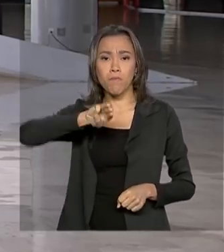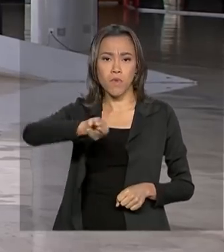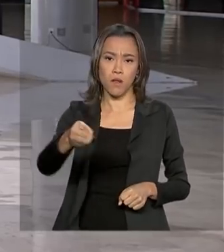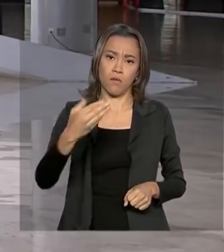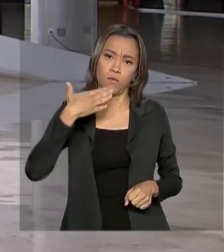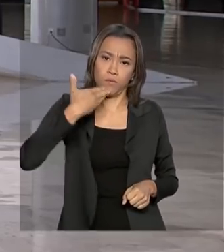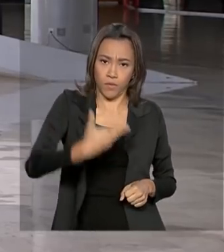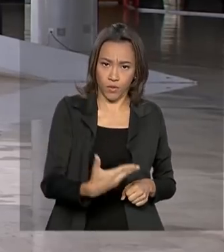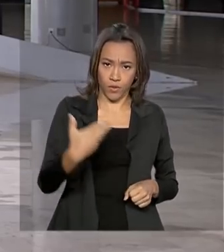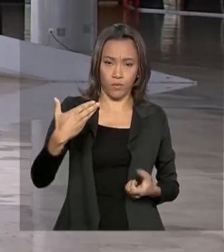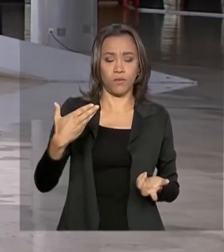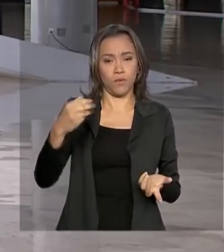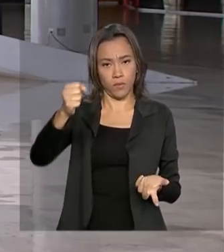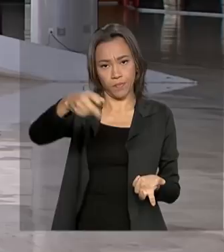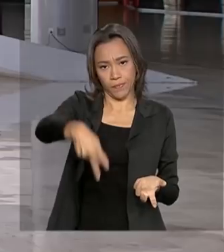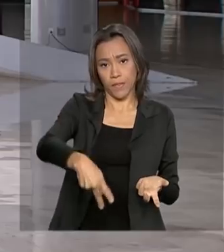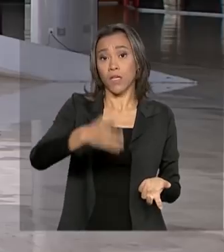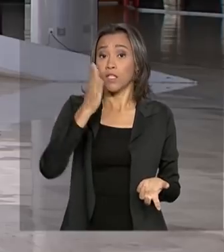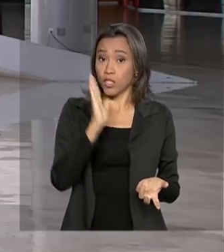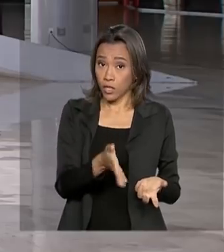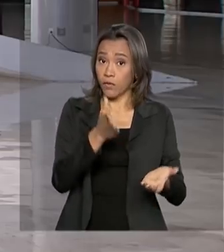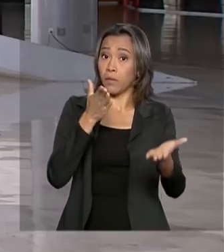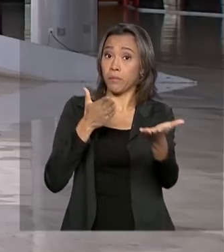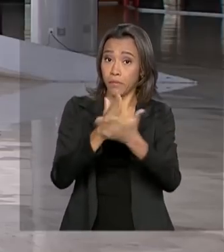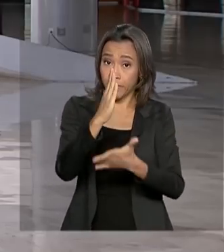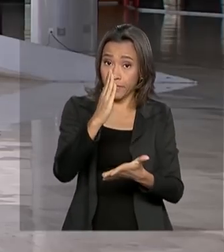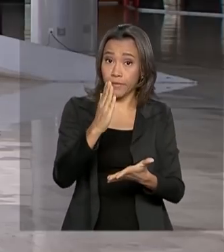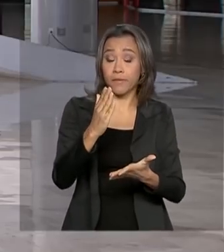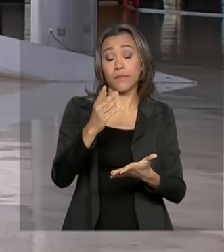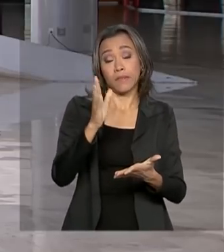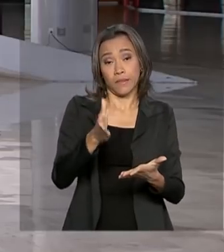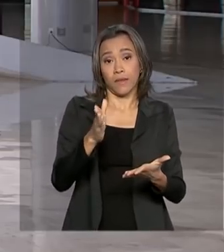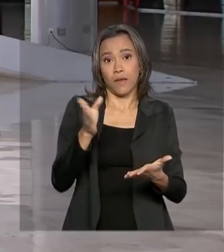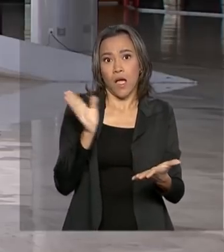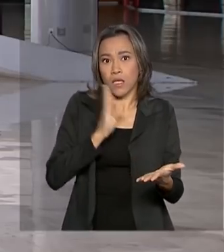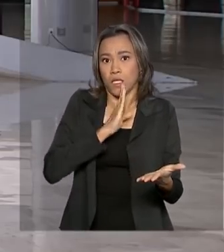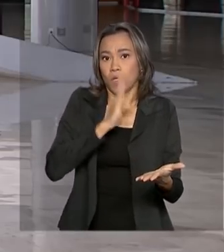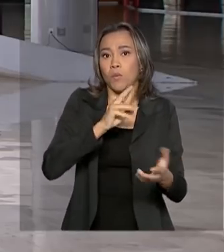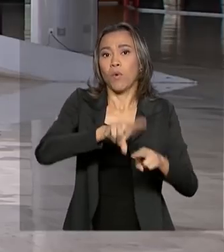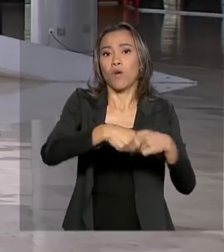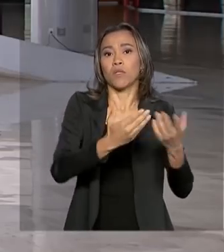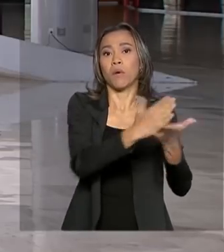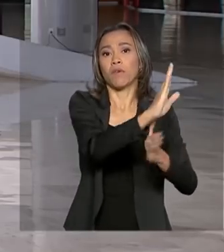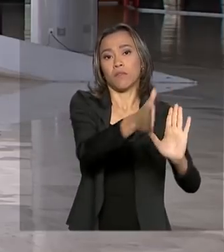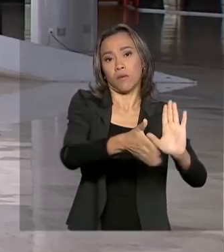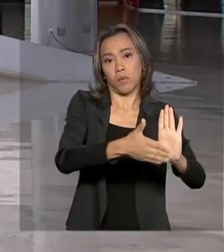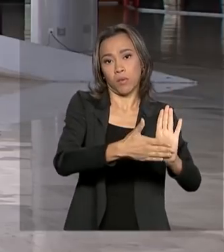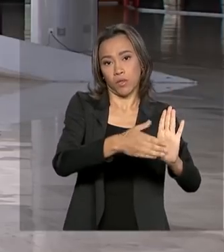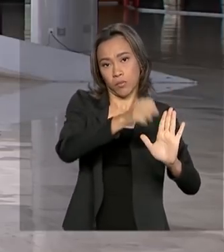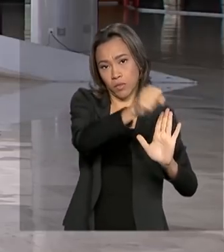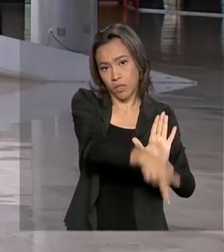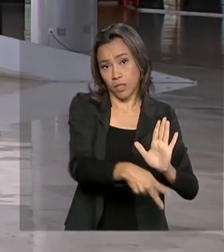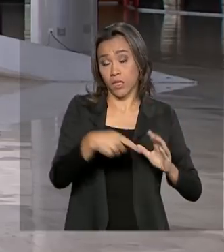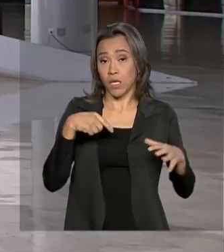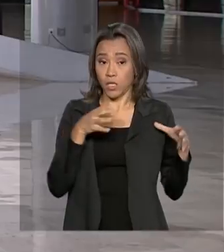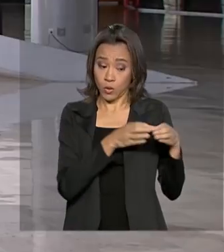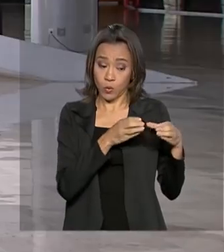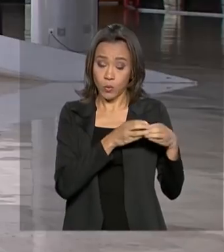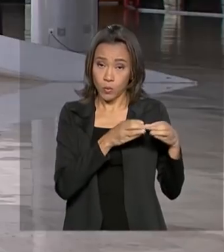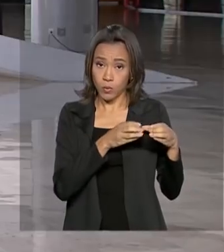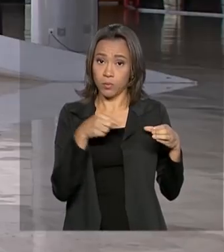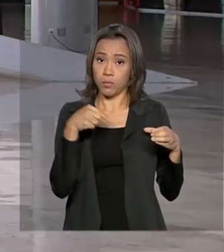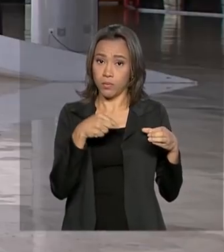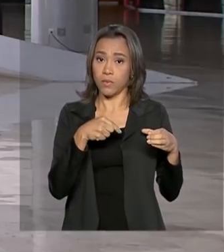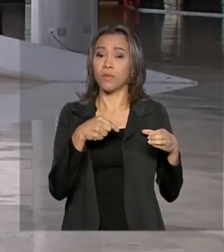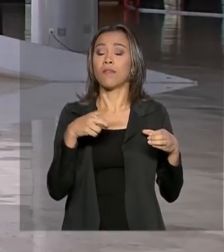aumentado com a aprovação da reforma da Previdência. O presidente lembrou que o recrutamento de militares da reserva está previsto numa